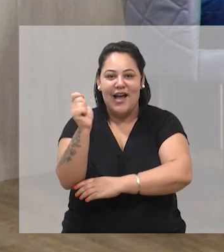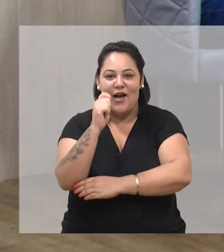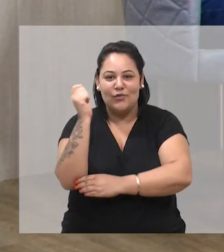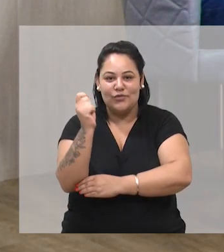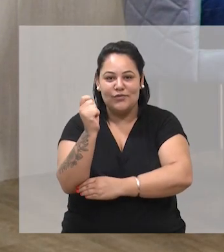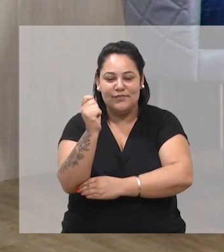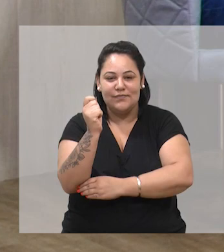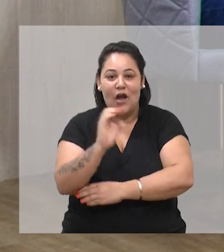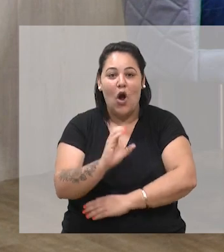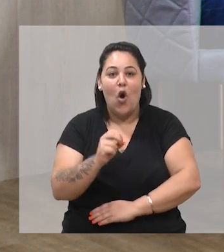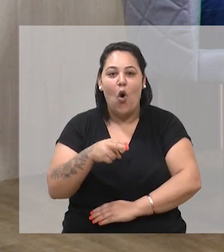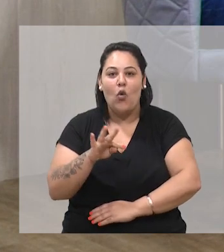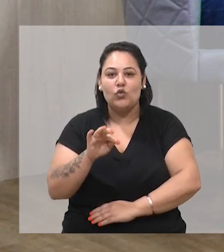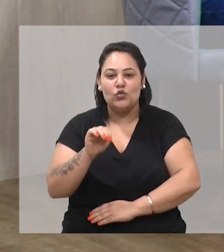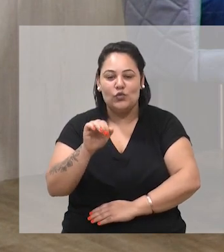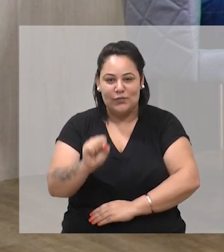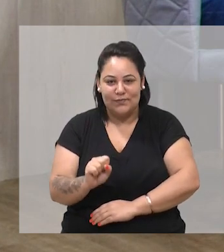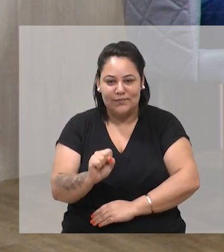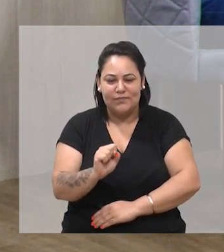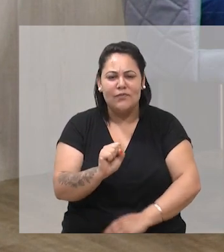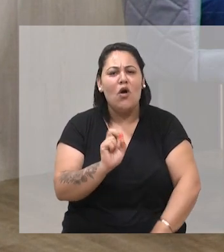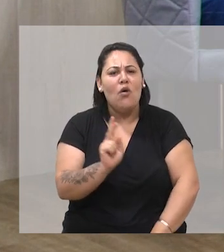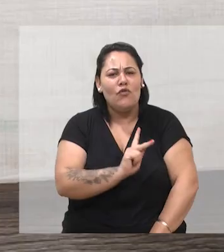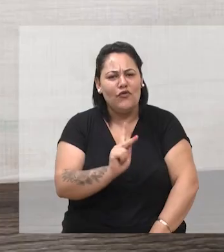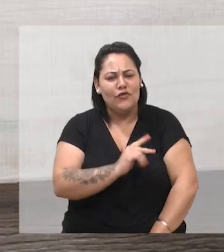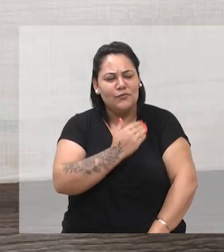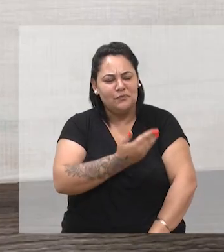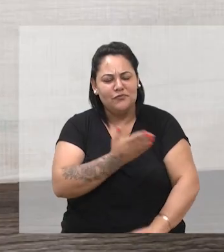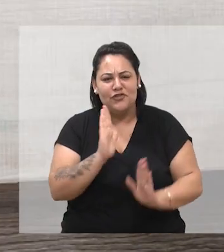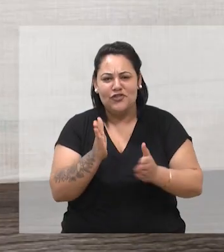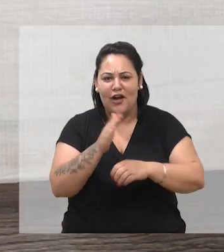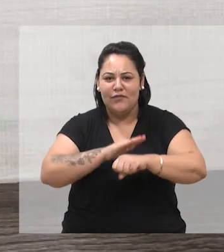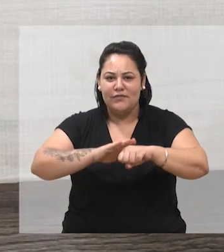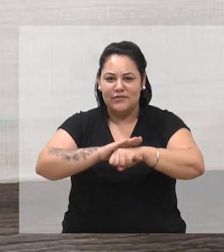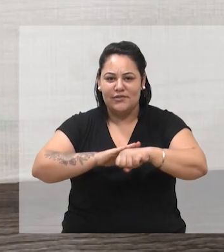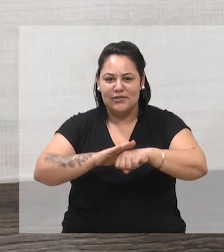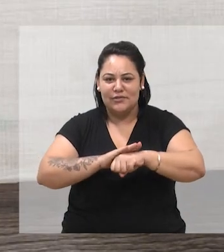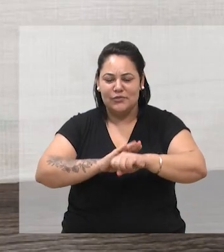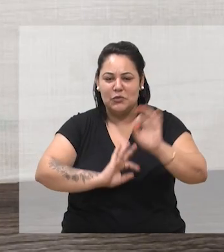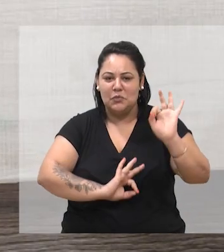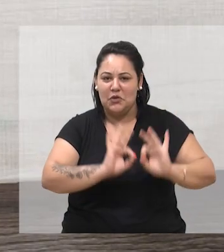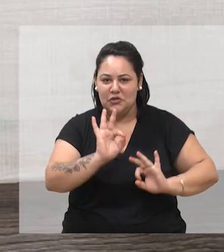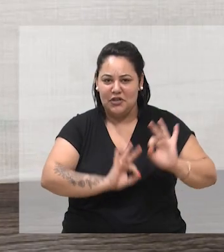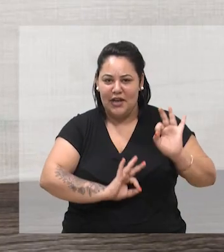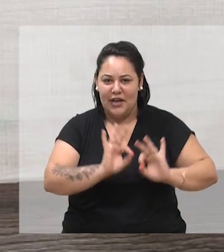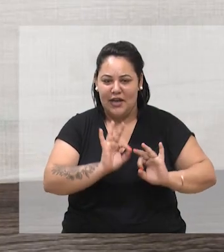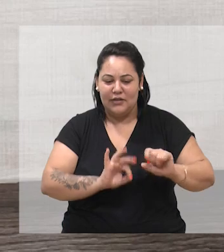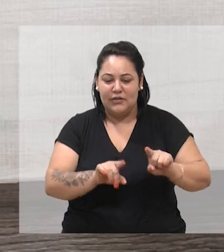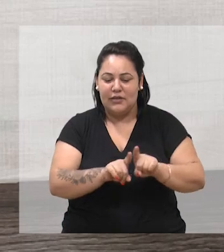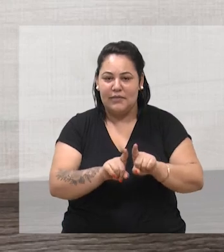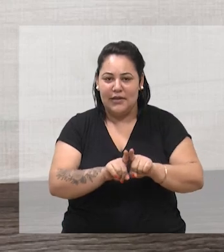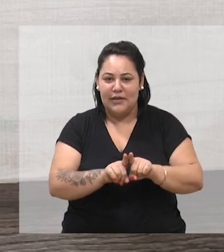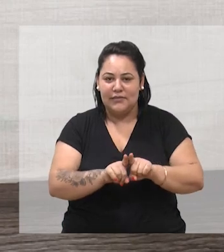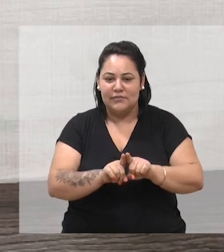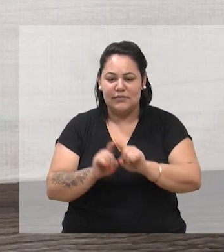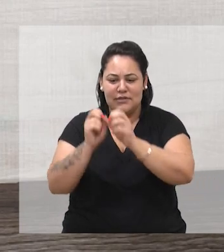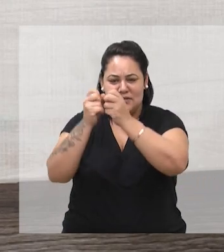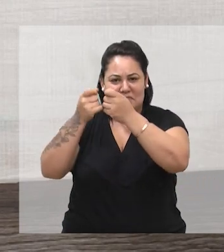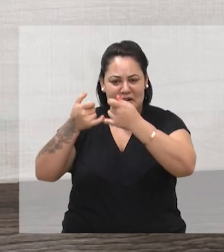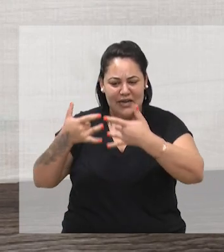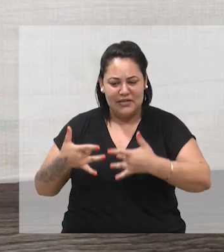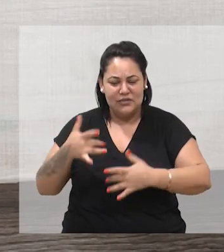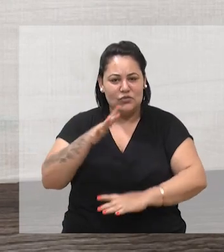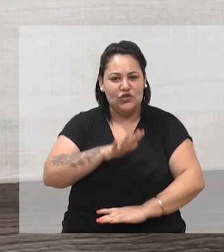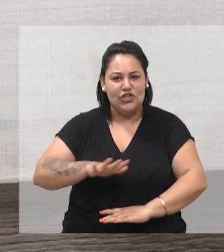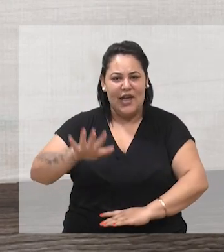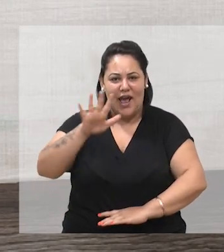deixar para qualquer pessoa ler. Não é uma questão de censura, como foi feita com o Jefferson Tenório. É uma questão de orientação. É